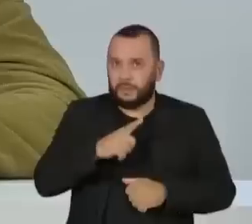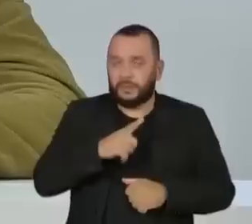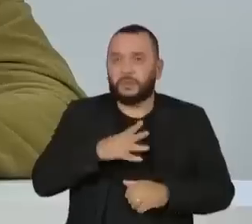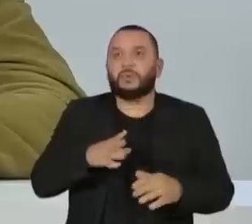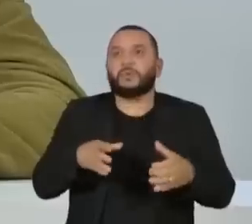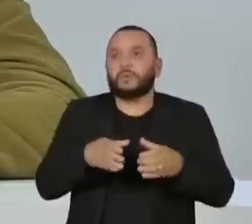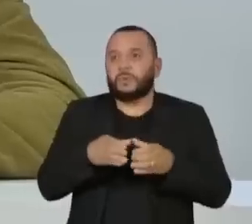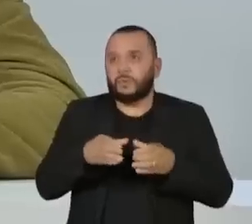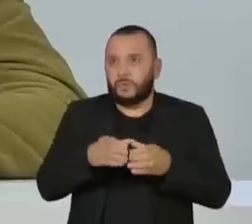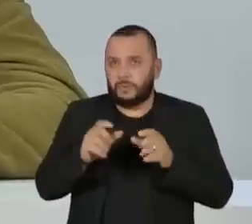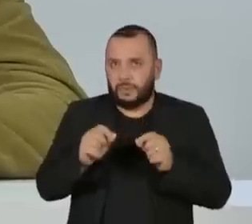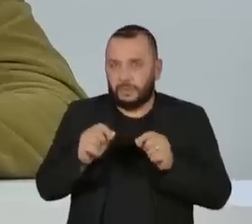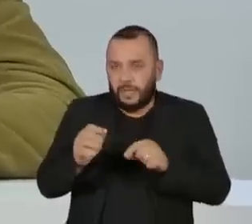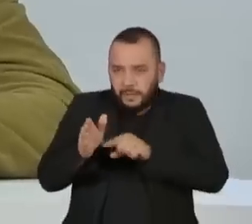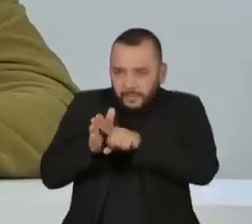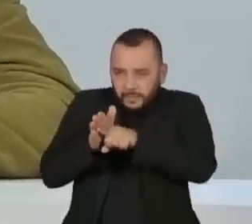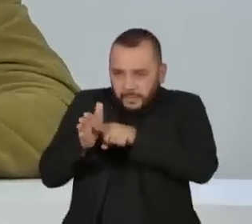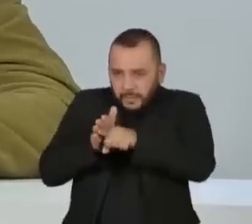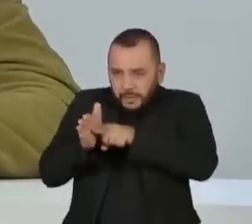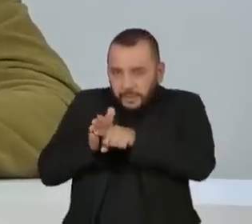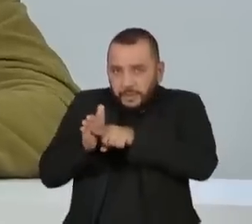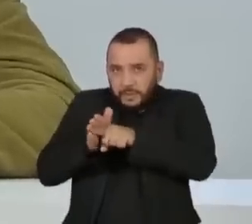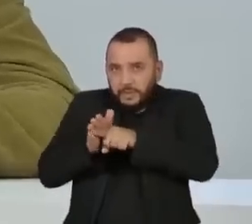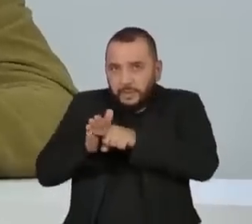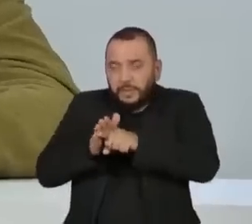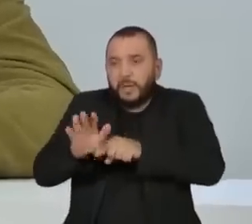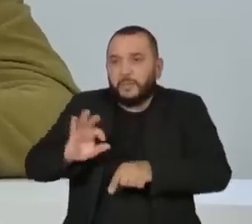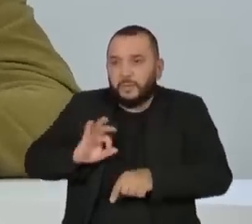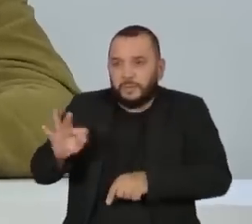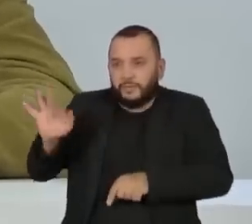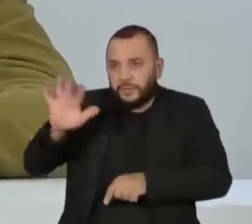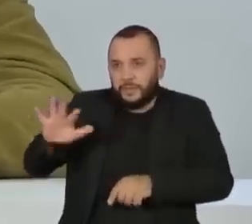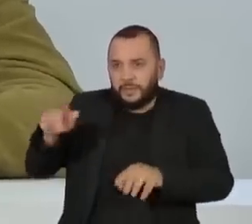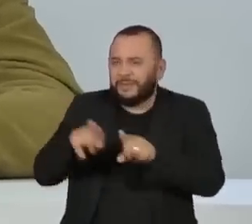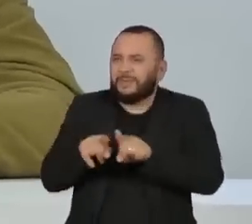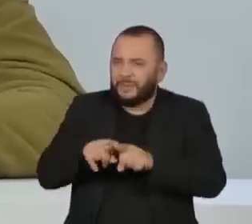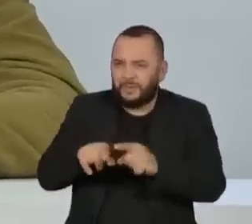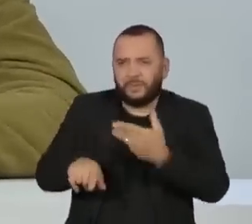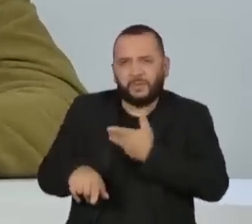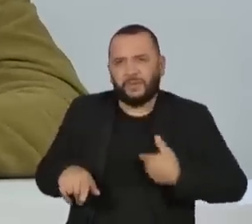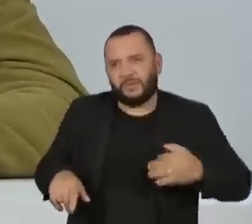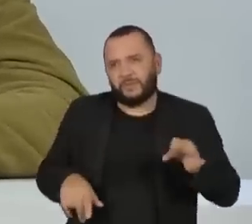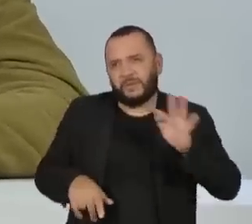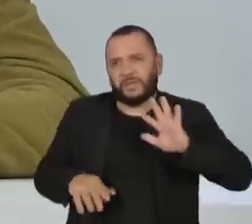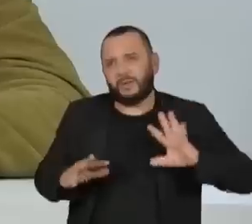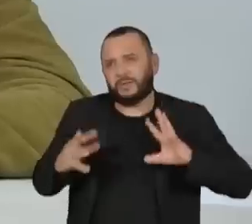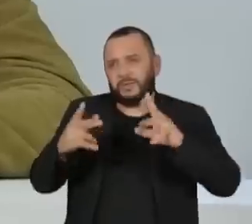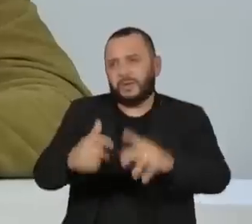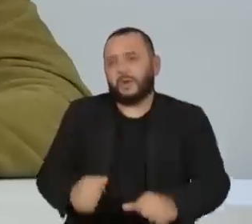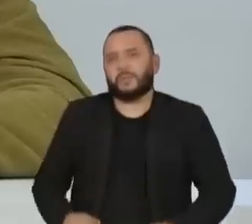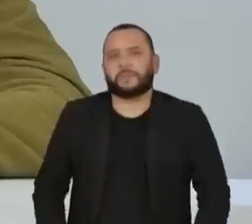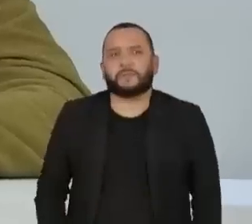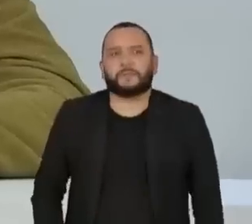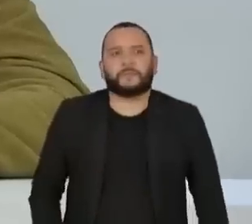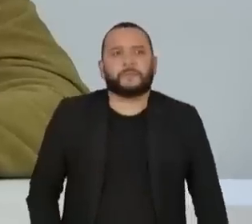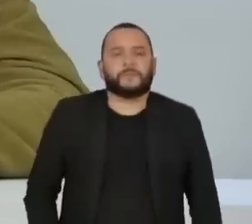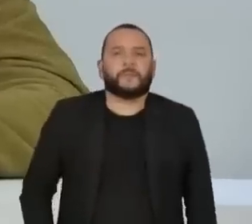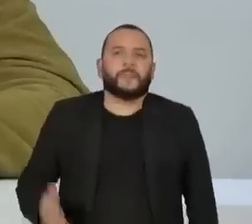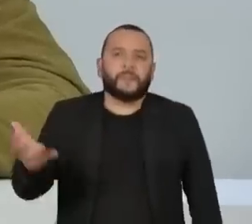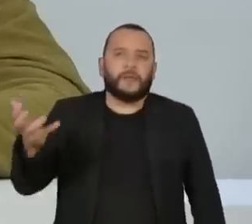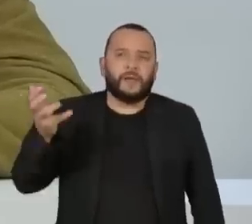da equipe era levantar um diagnóstico preciso, não só da pasta, como do governo federal de maneira geral. Eu queria perguntar,